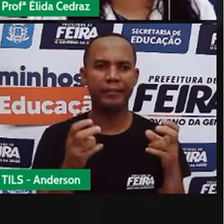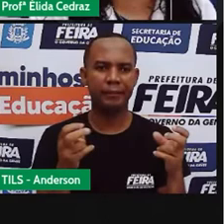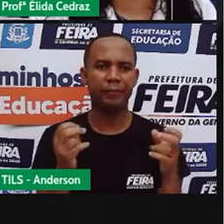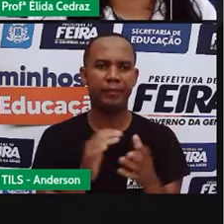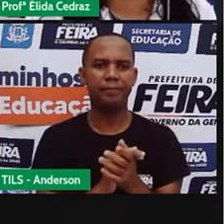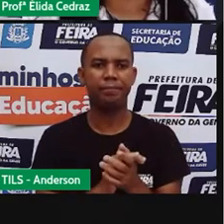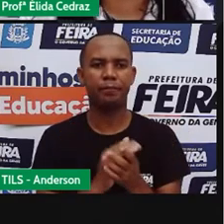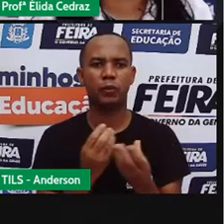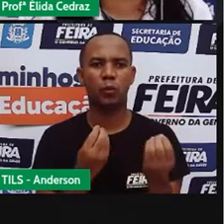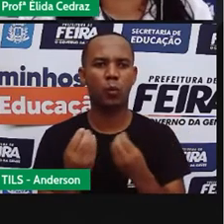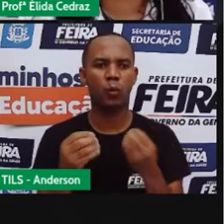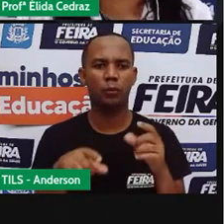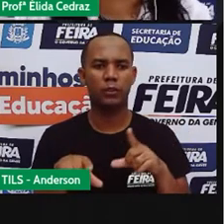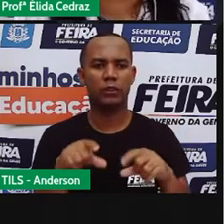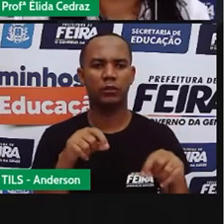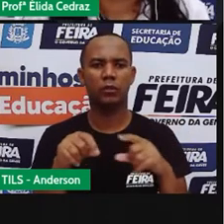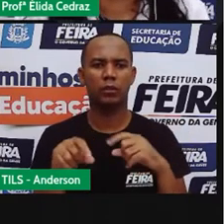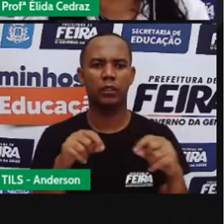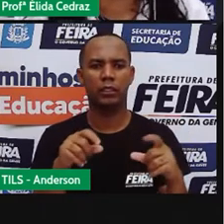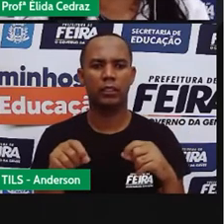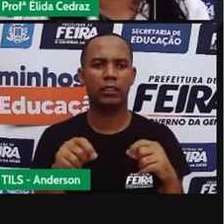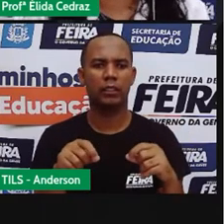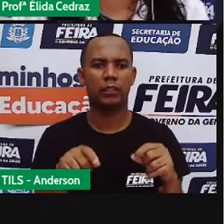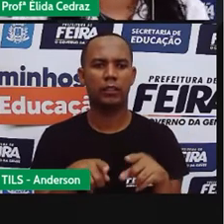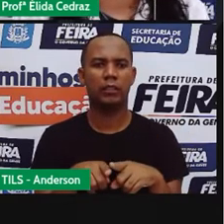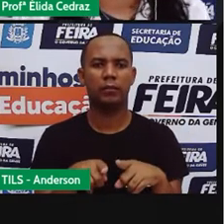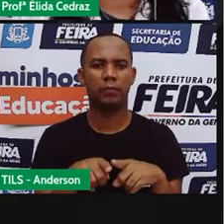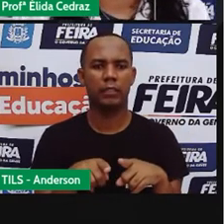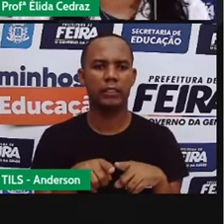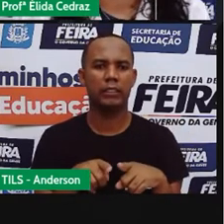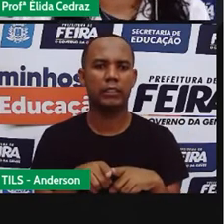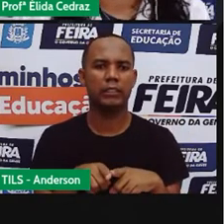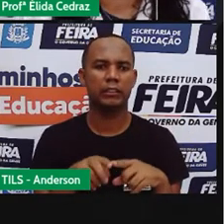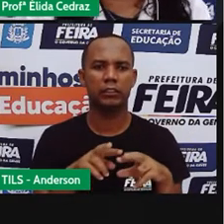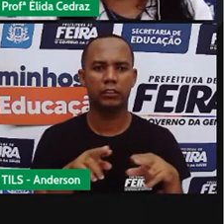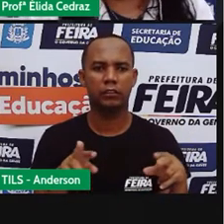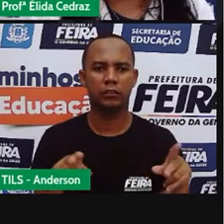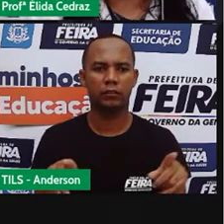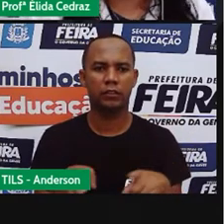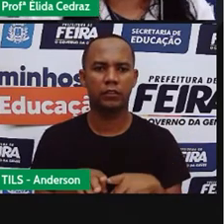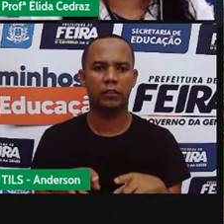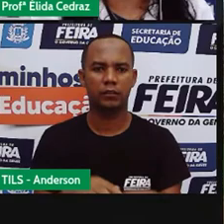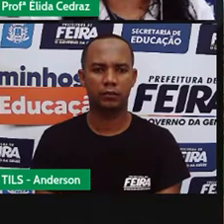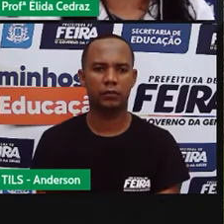selecionar, nós vamos responder os materiais adotados.